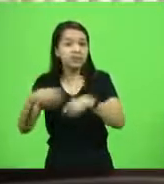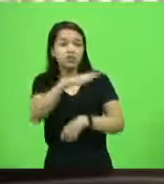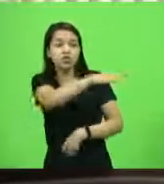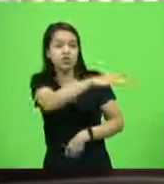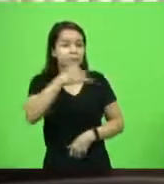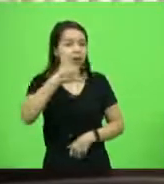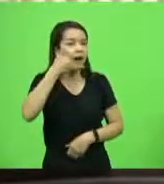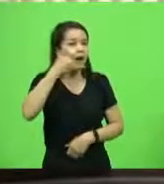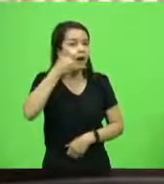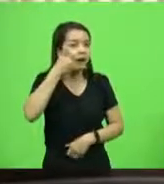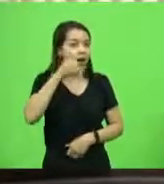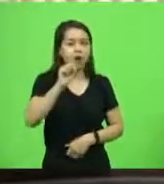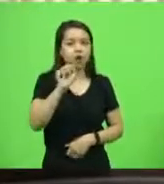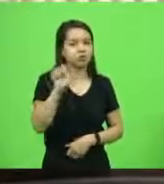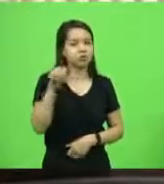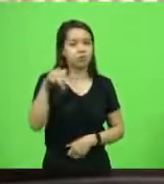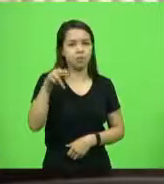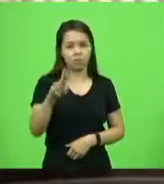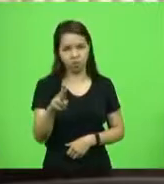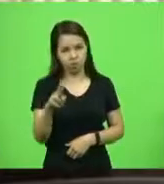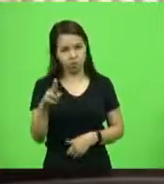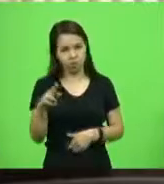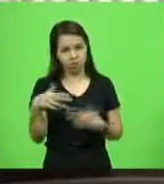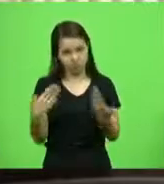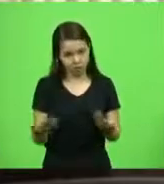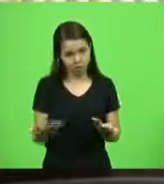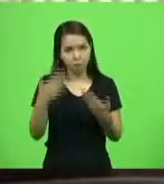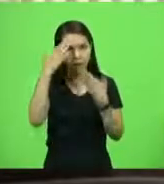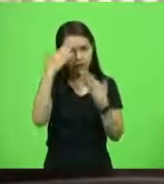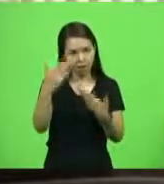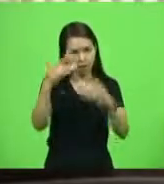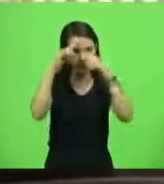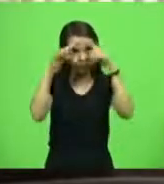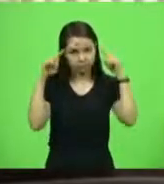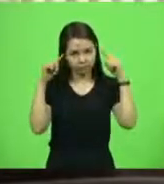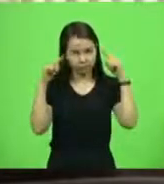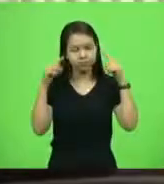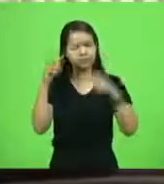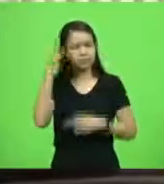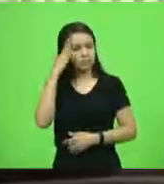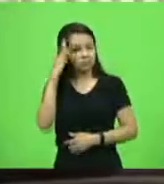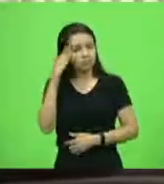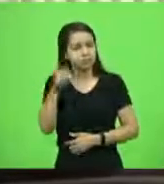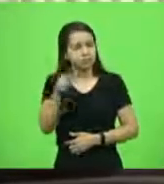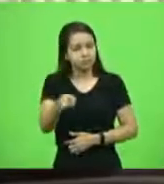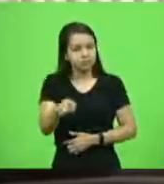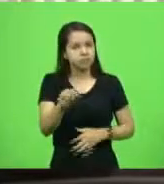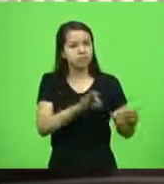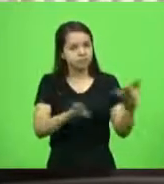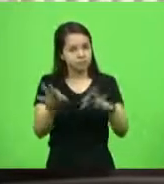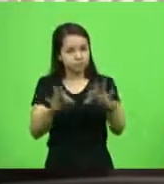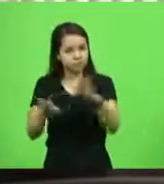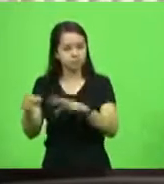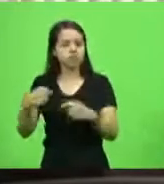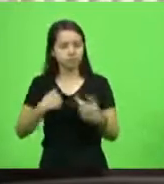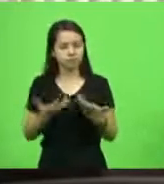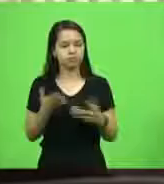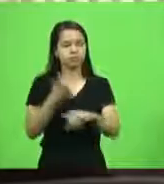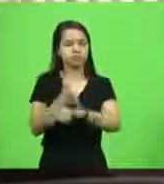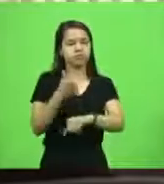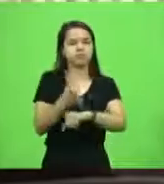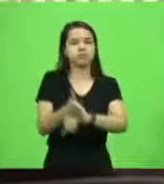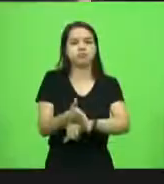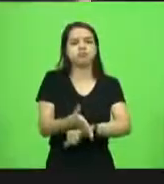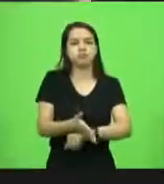e precisar do serviço. Então, portanto, muito obrigado, deputado Sareta, que eu tenho certeza que está em suas mãos e eu quero participar efetivamente disso. Obrigado, senhor